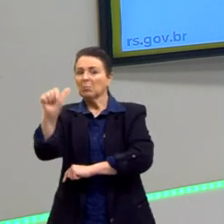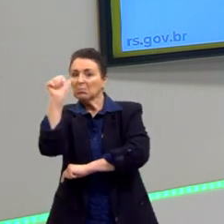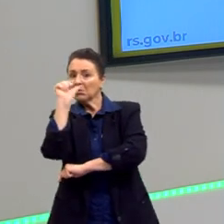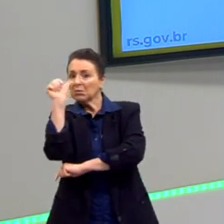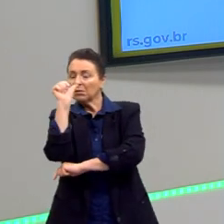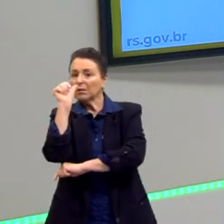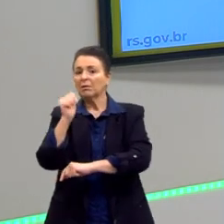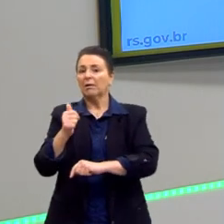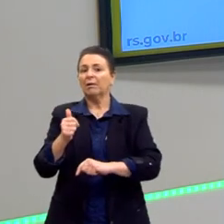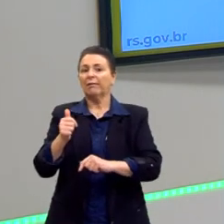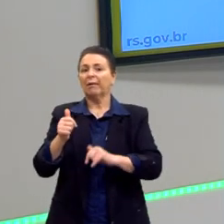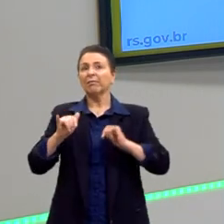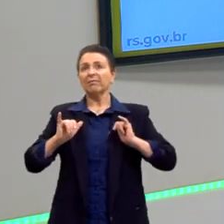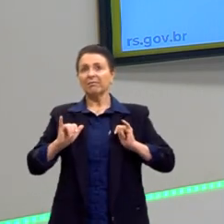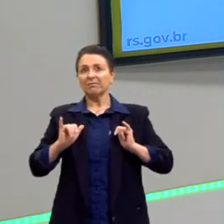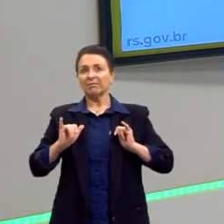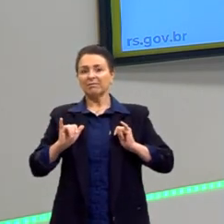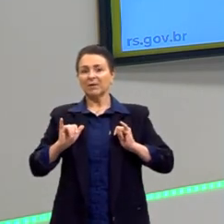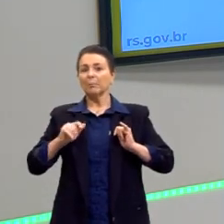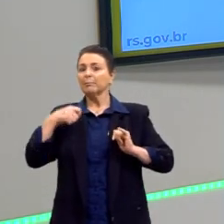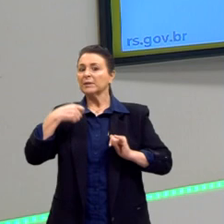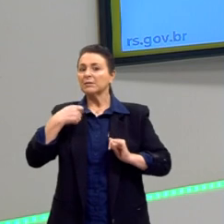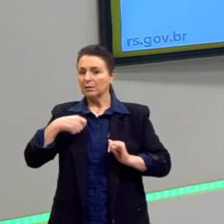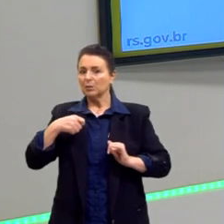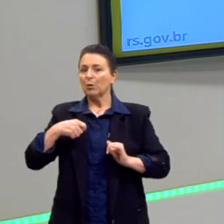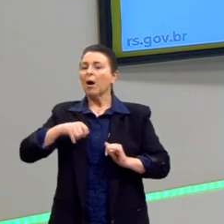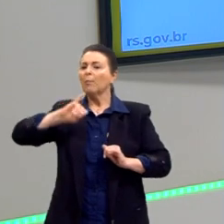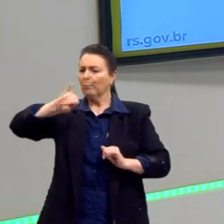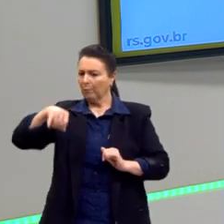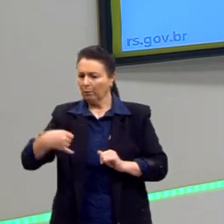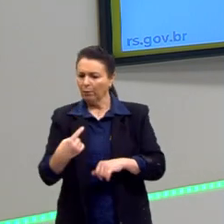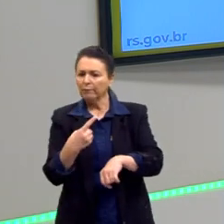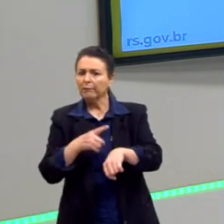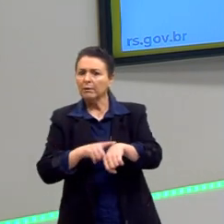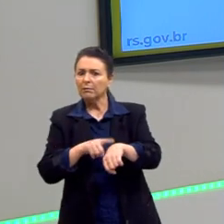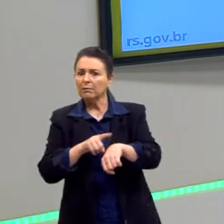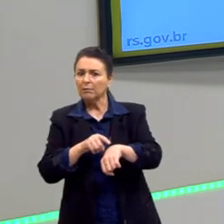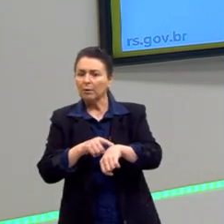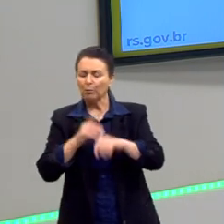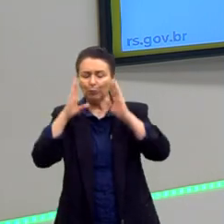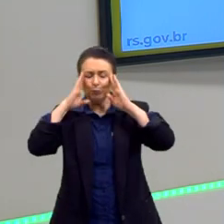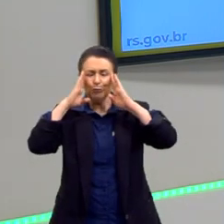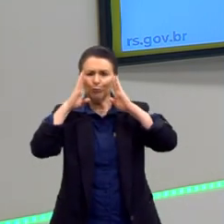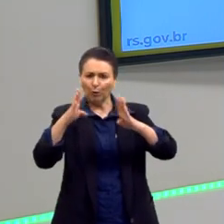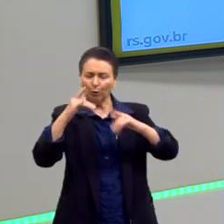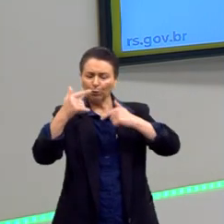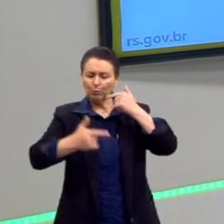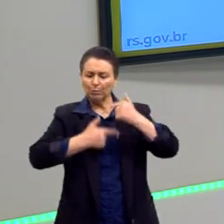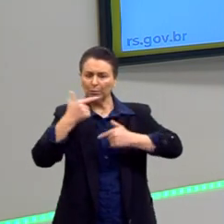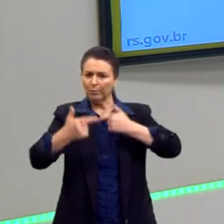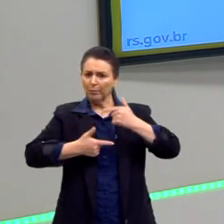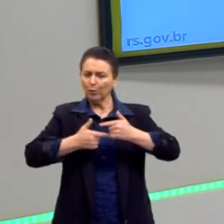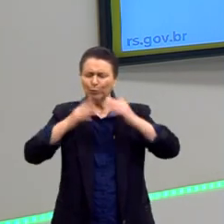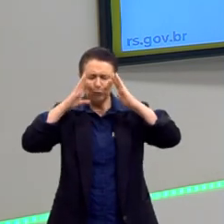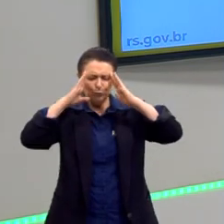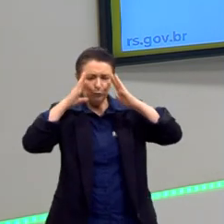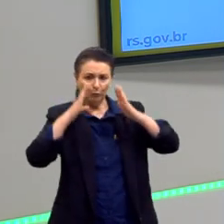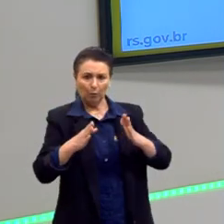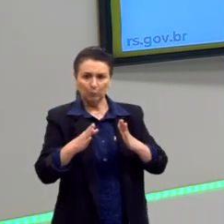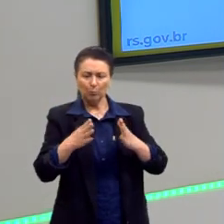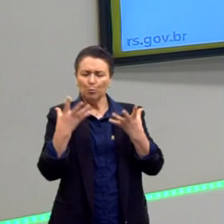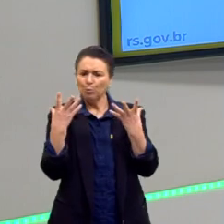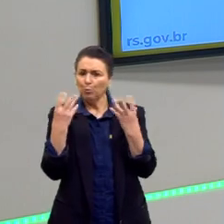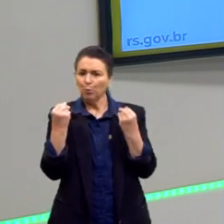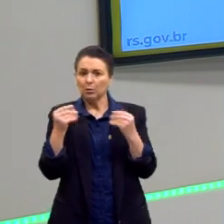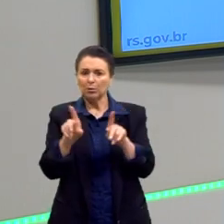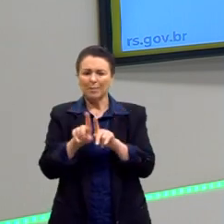bebidas, avadiagem, eu devo aproveitar o tempo, eu devo focar ao máximo, ter essa disciplina, ser assético para